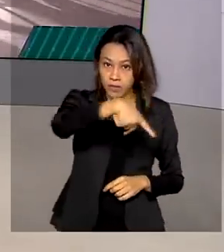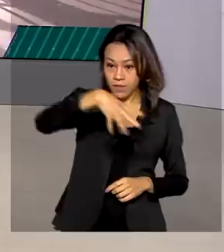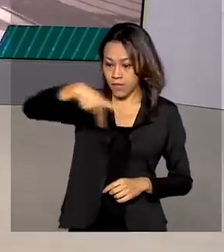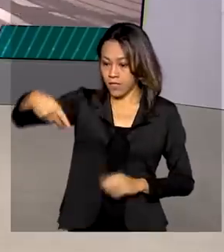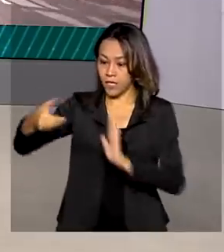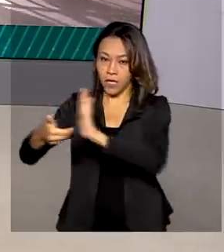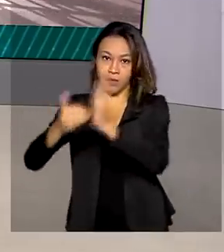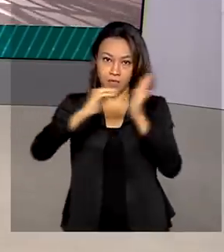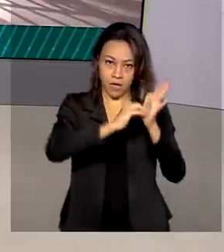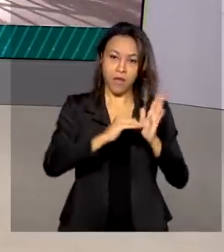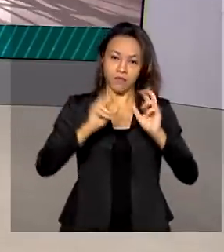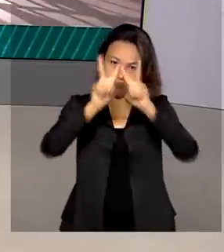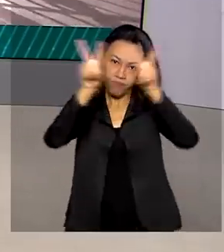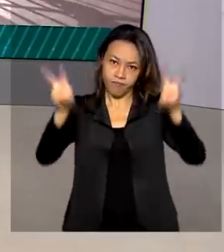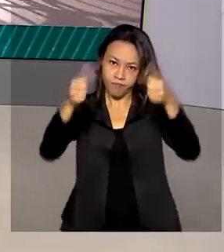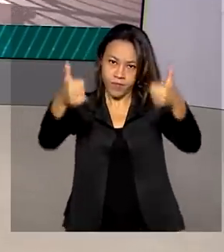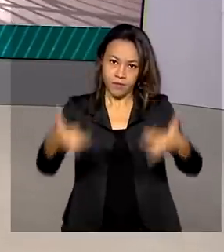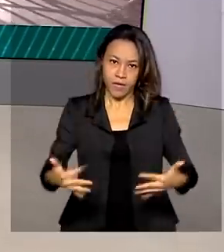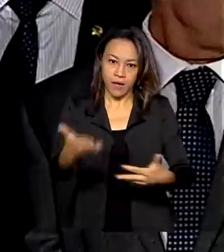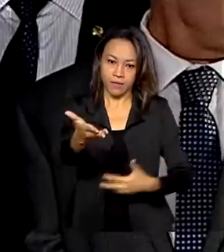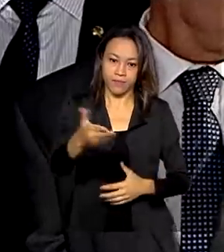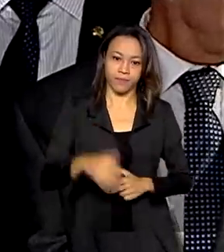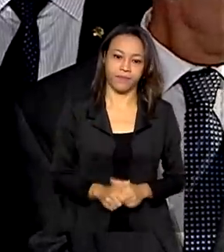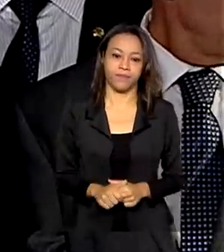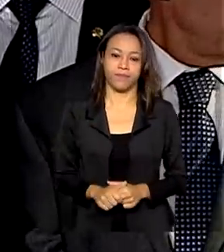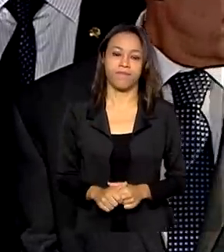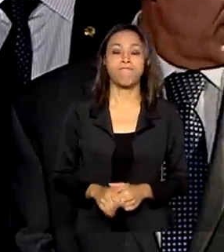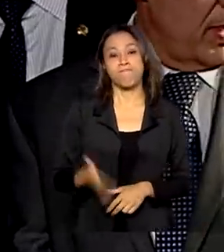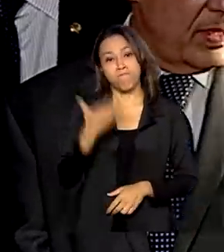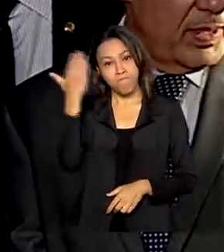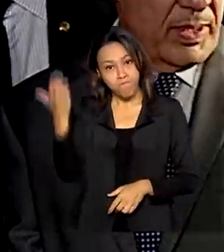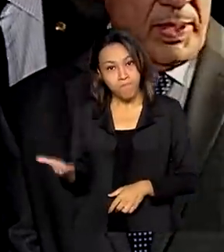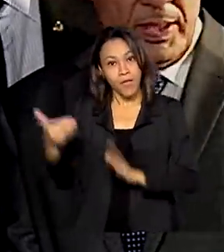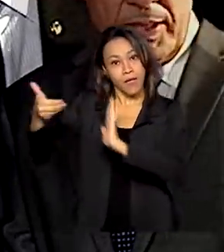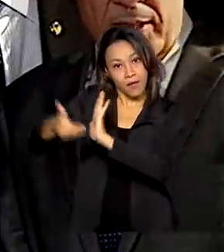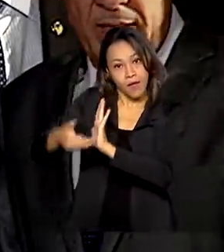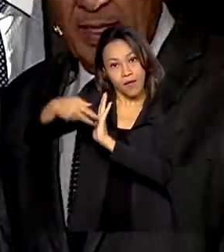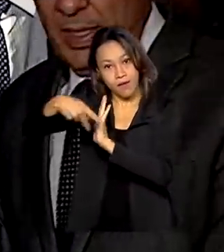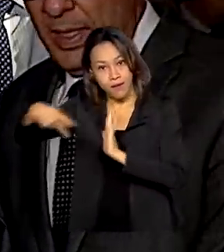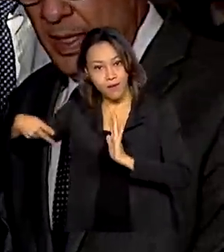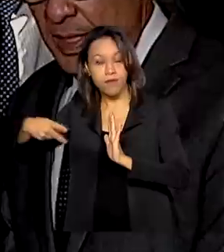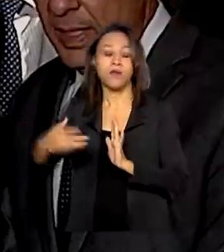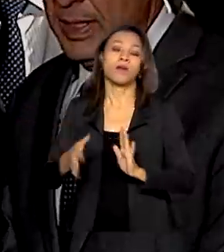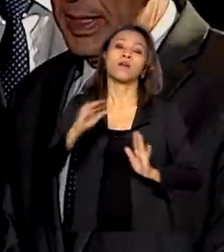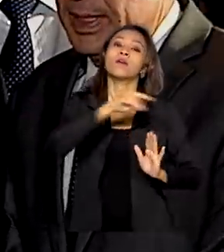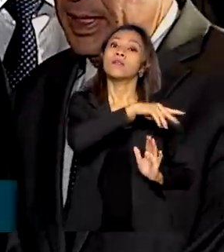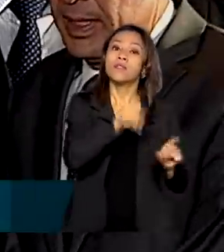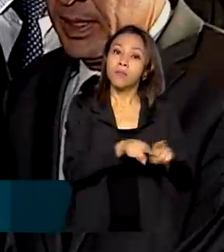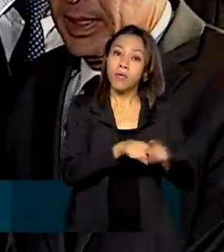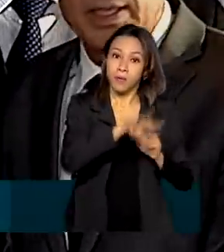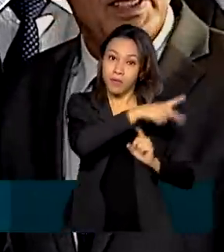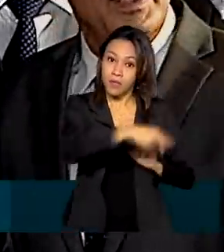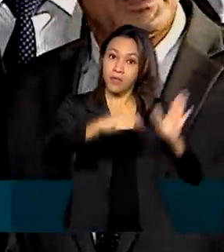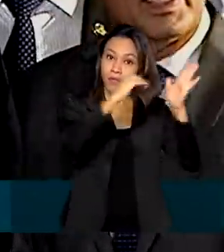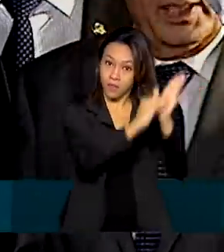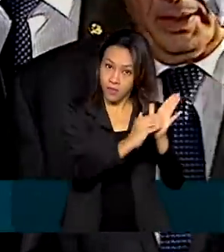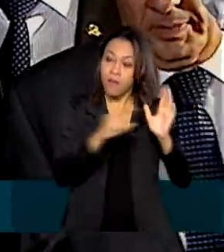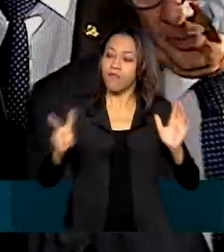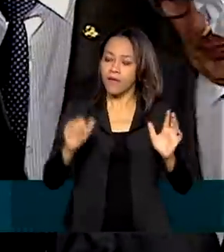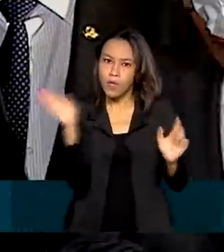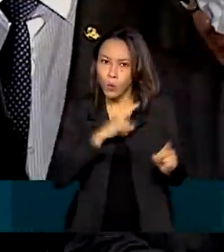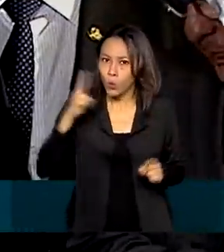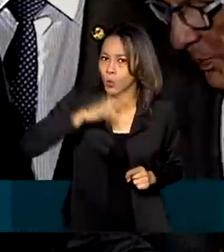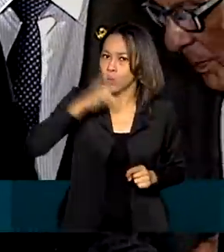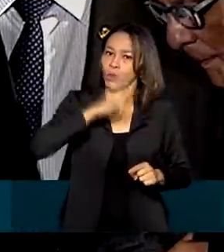falaram sobre o assunto. A Câmara e o Senado vão dar a devida urgência, a matéria, até por ser a medida provisória. E a